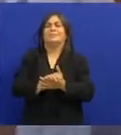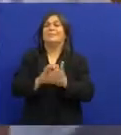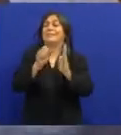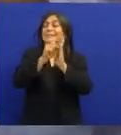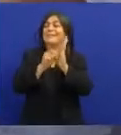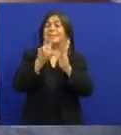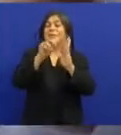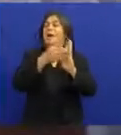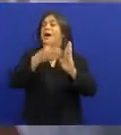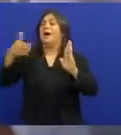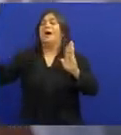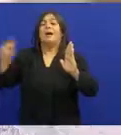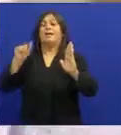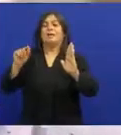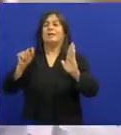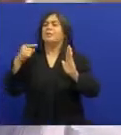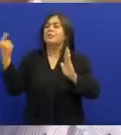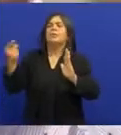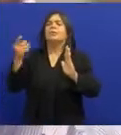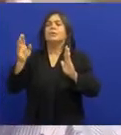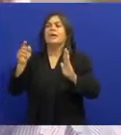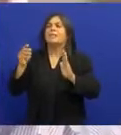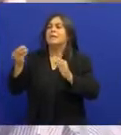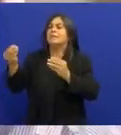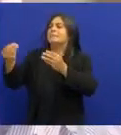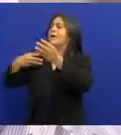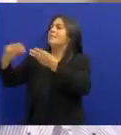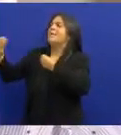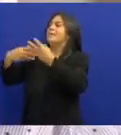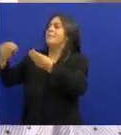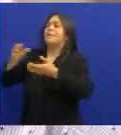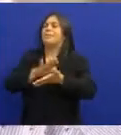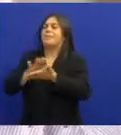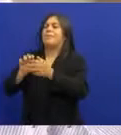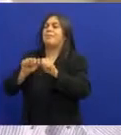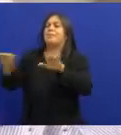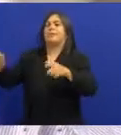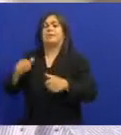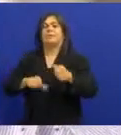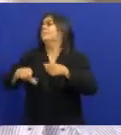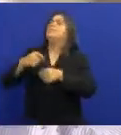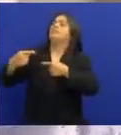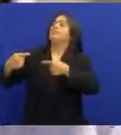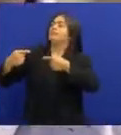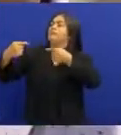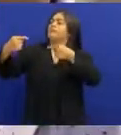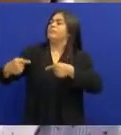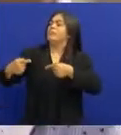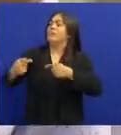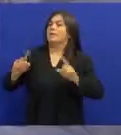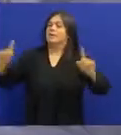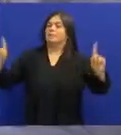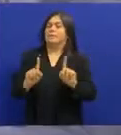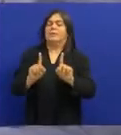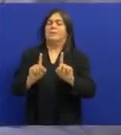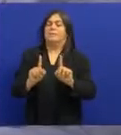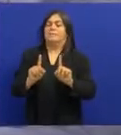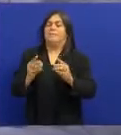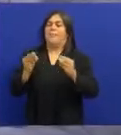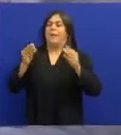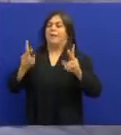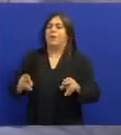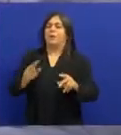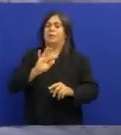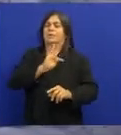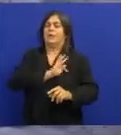para cá Todo mundo foi influenciado Por alguma coisa Luiz Gonzaga Então Quando chegou alguém Que fez frente A esse tipo de presença